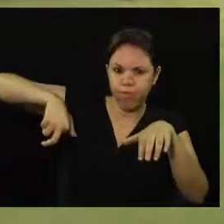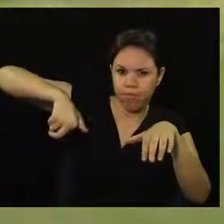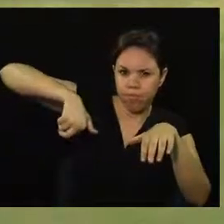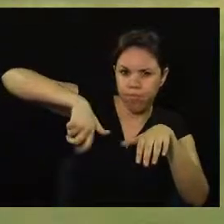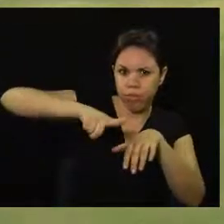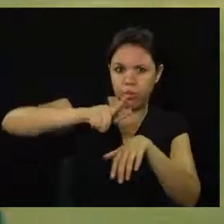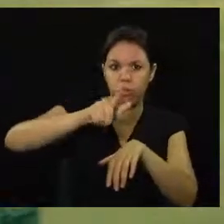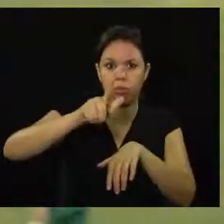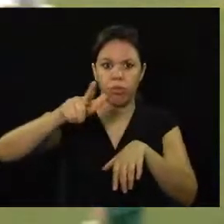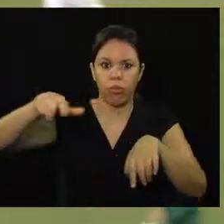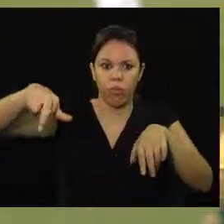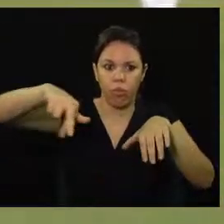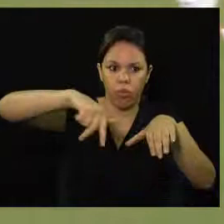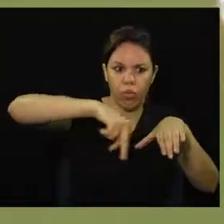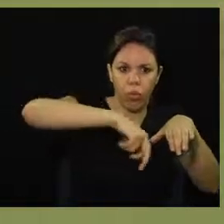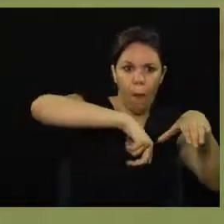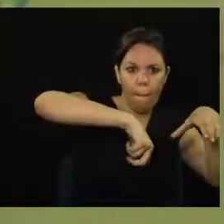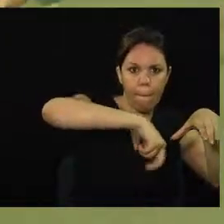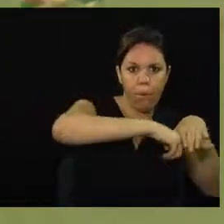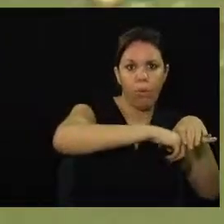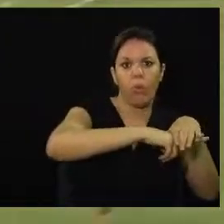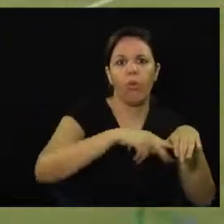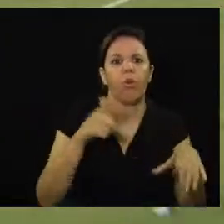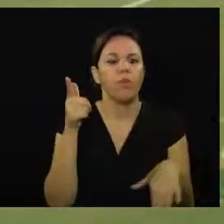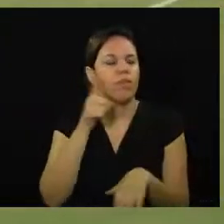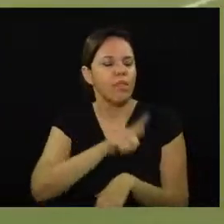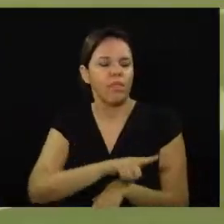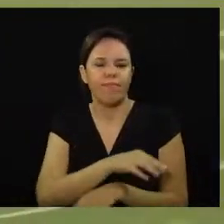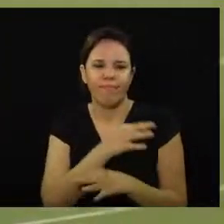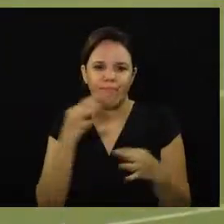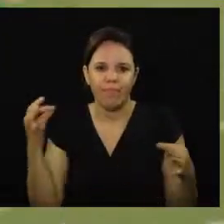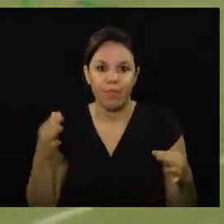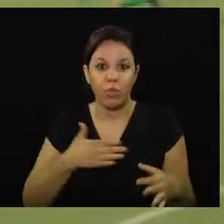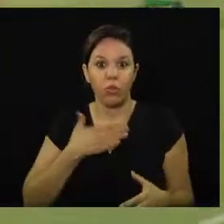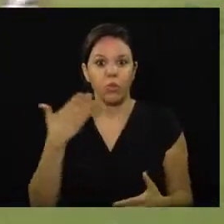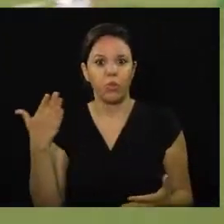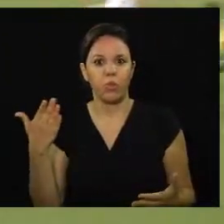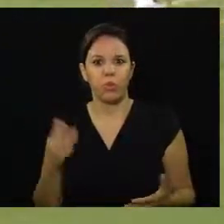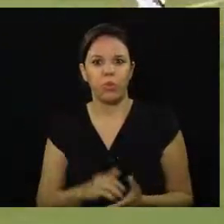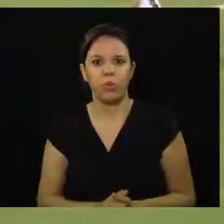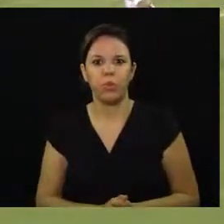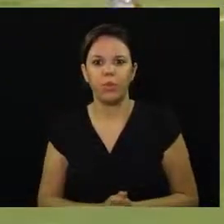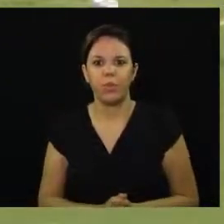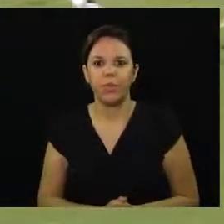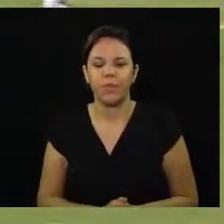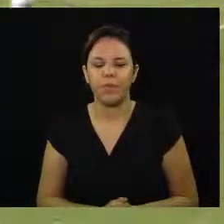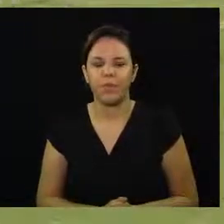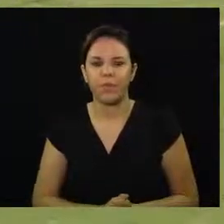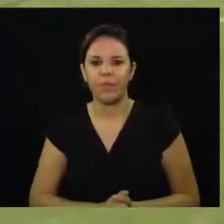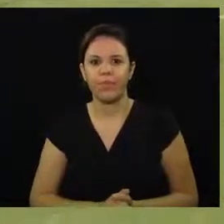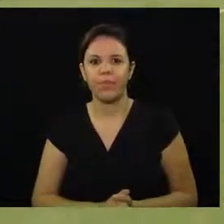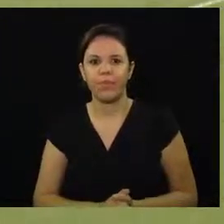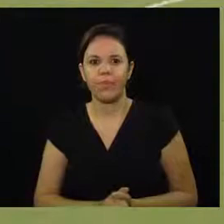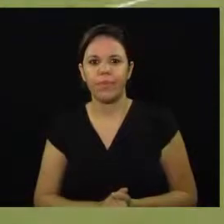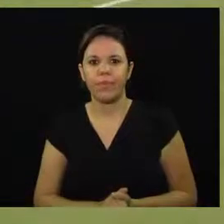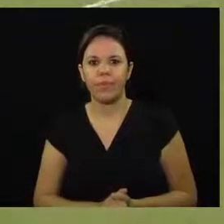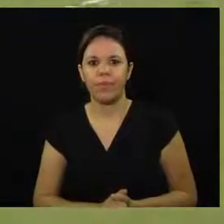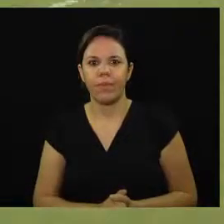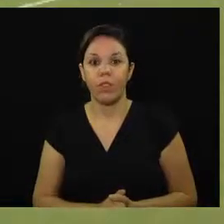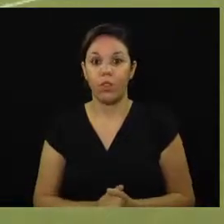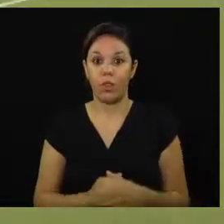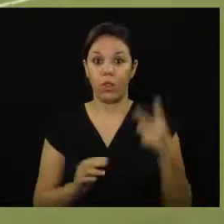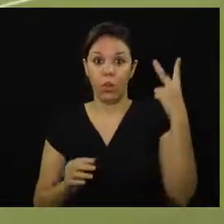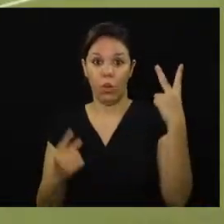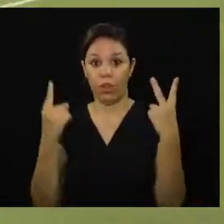Marquinhos que cruzou o rasteiro e Camilo o efeito surpresa mandou para o fundo das redes vira